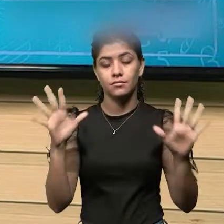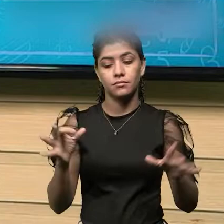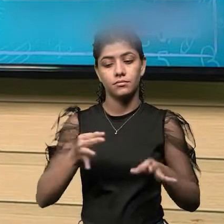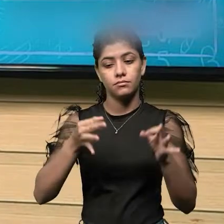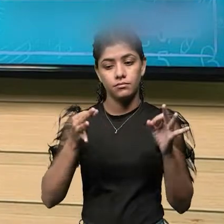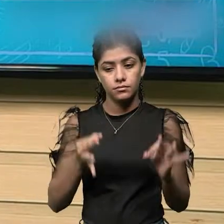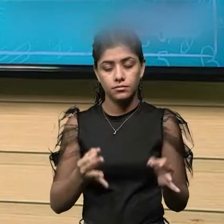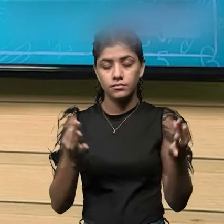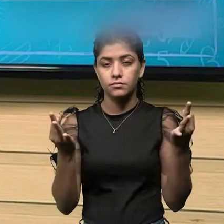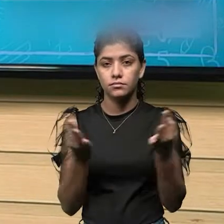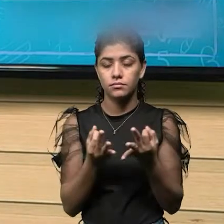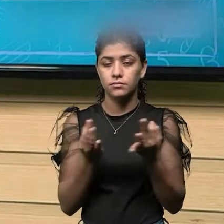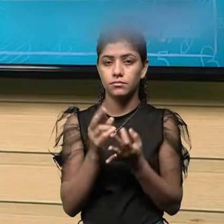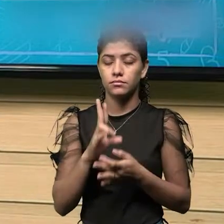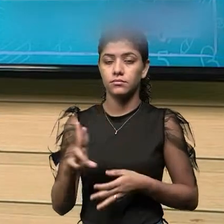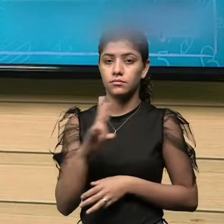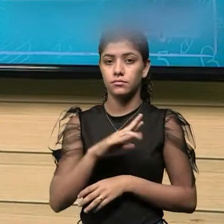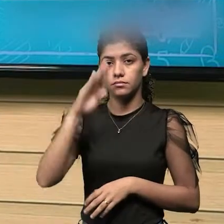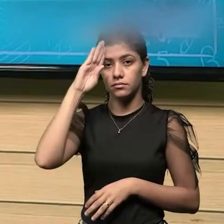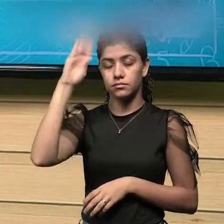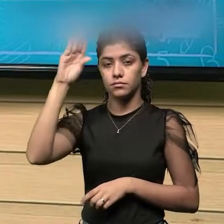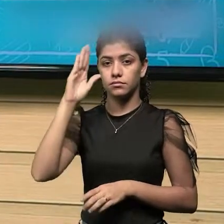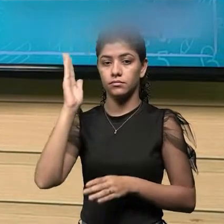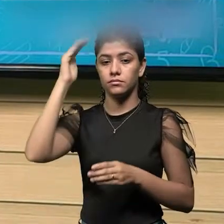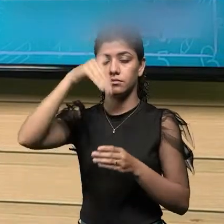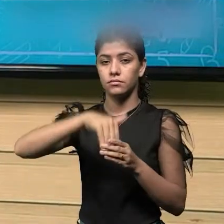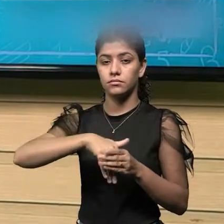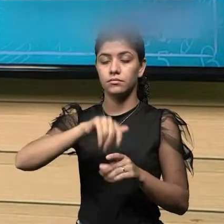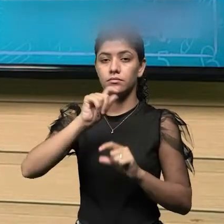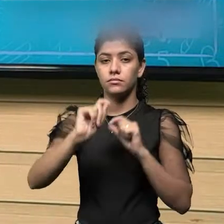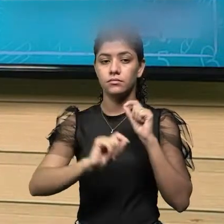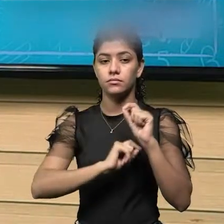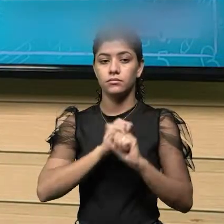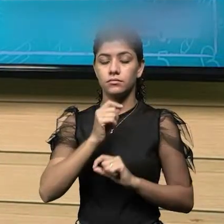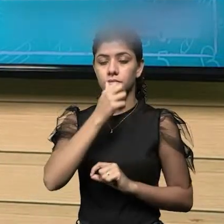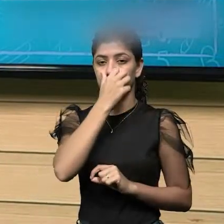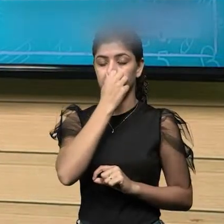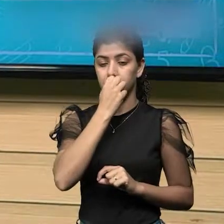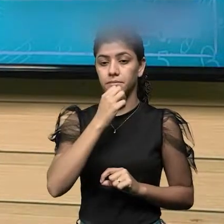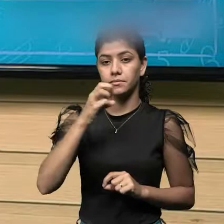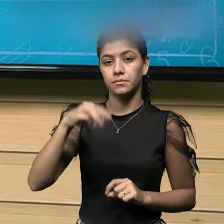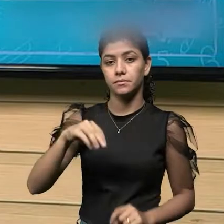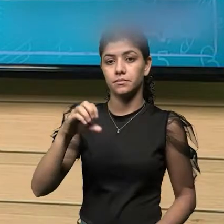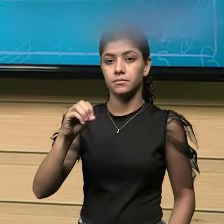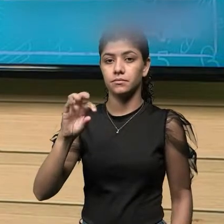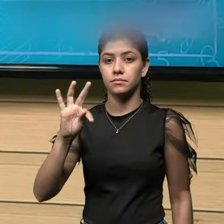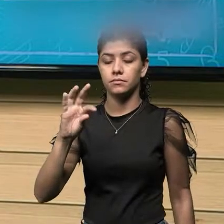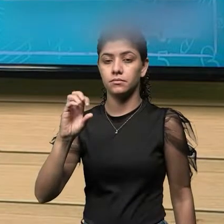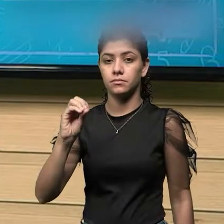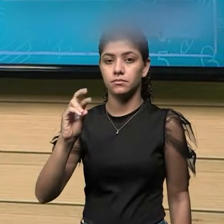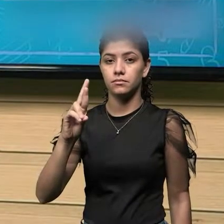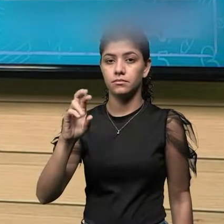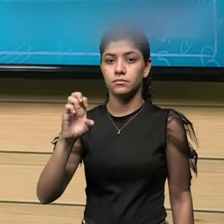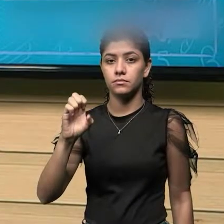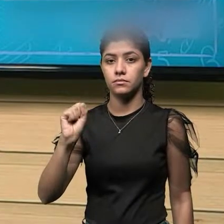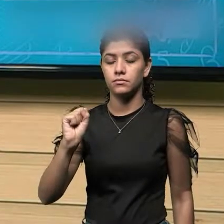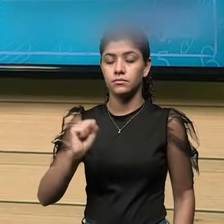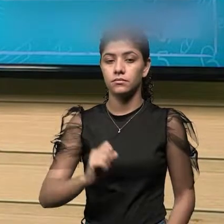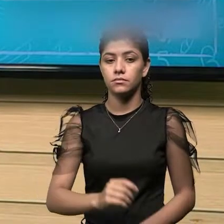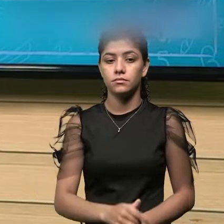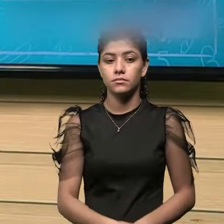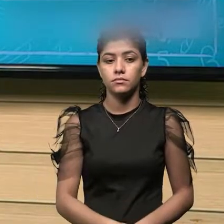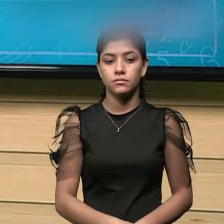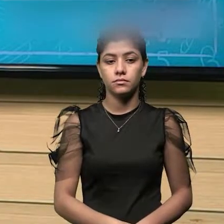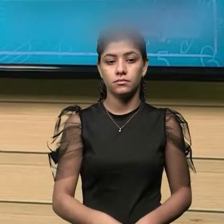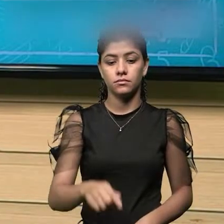É utilizado principalmente dentro de motores para medir se